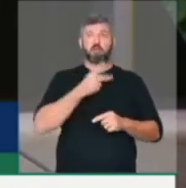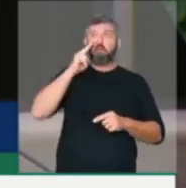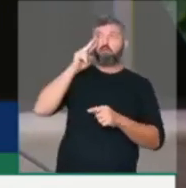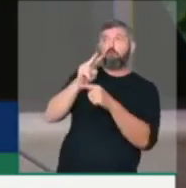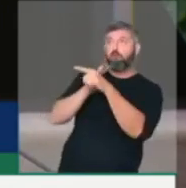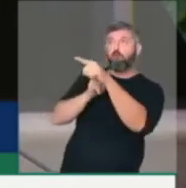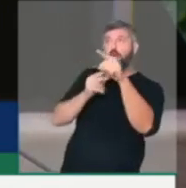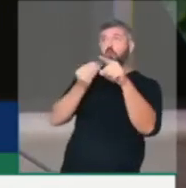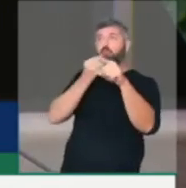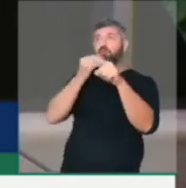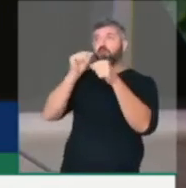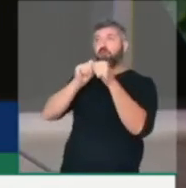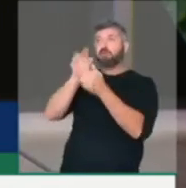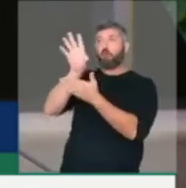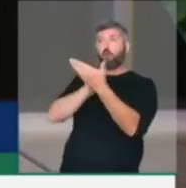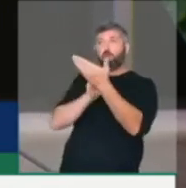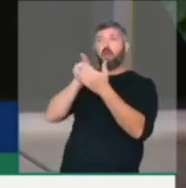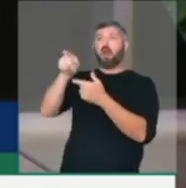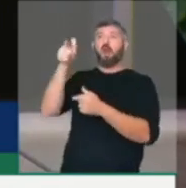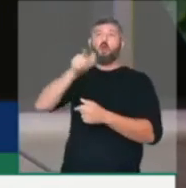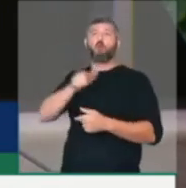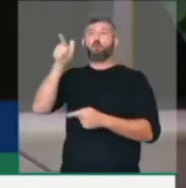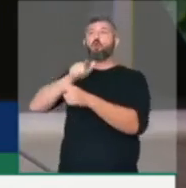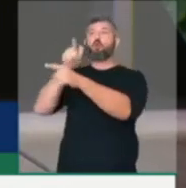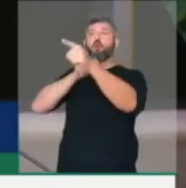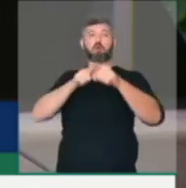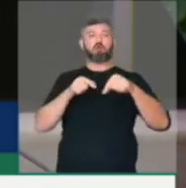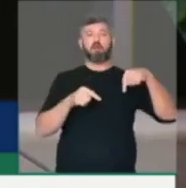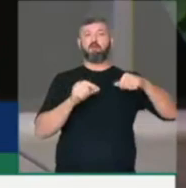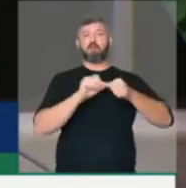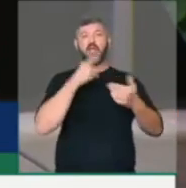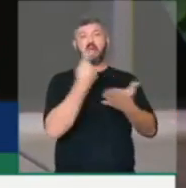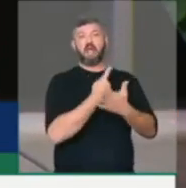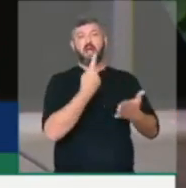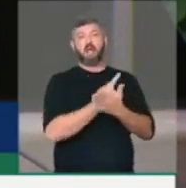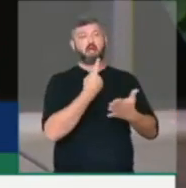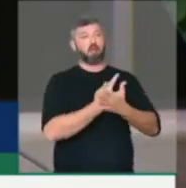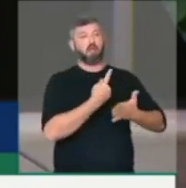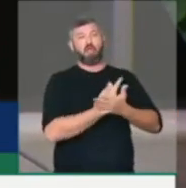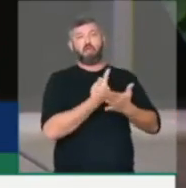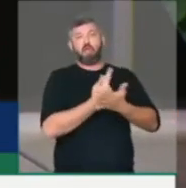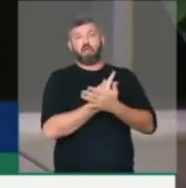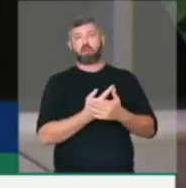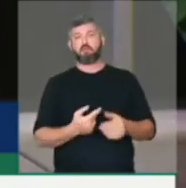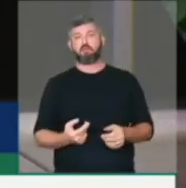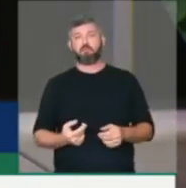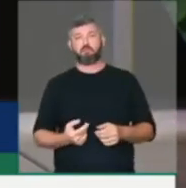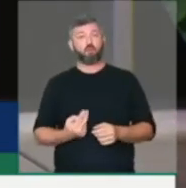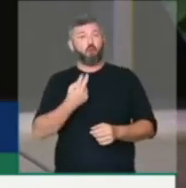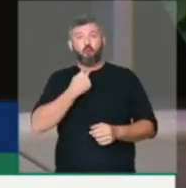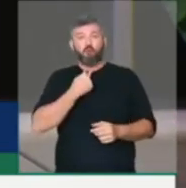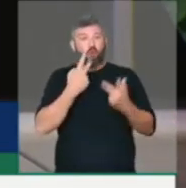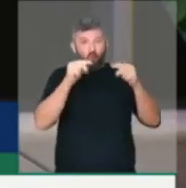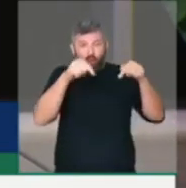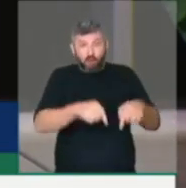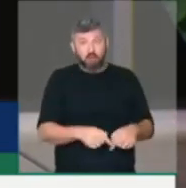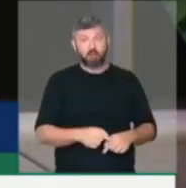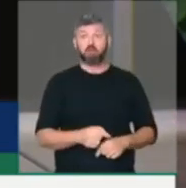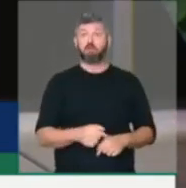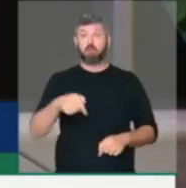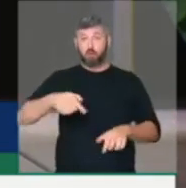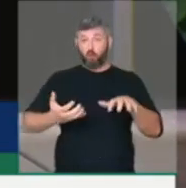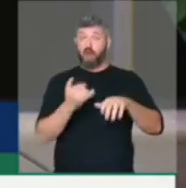Fizemos tudo errado. O presidente Bolsonaro fez tudo errado. Não poderia jamais fazer isso e foi alertado por esse